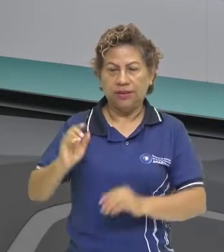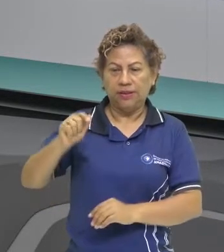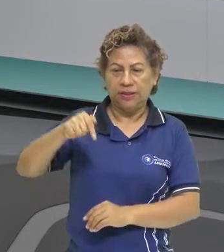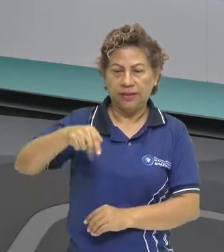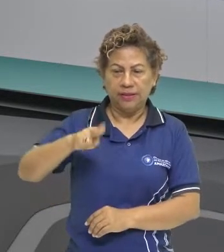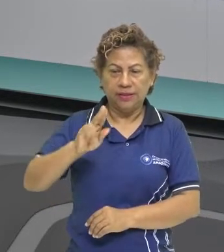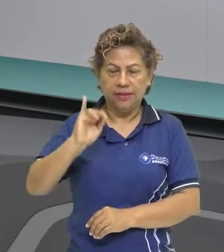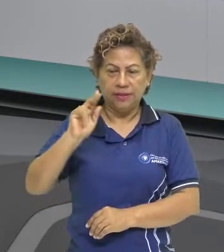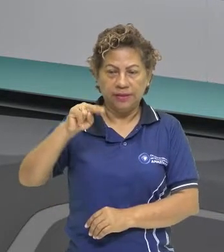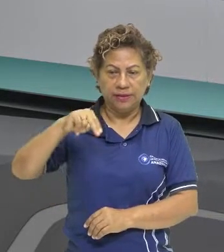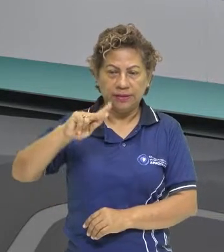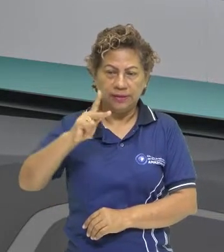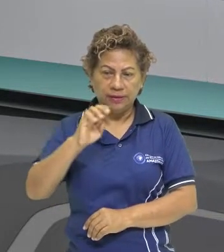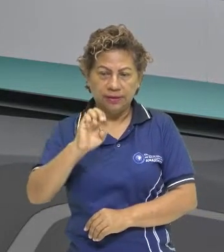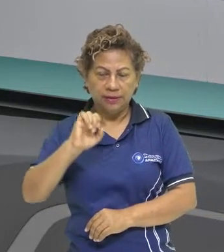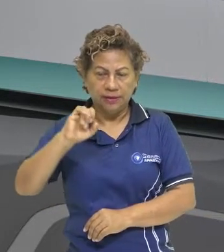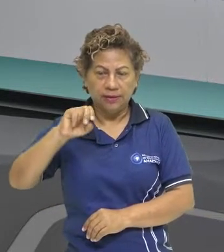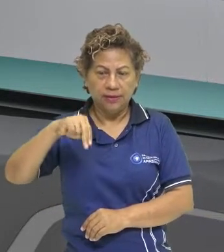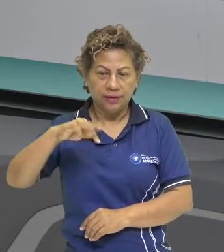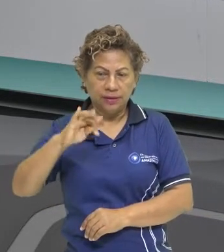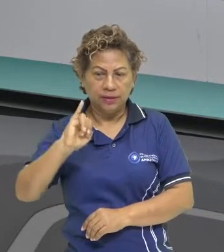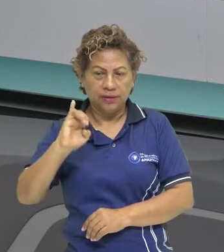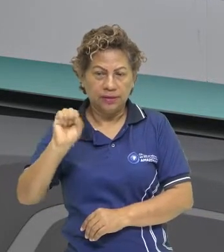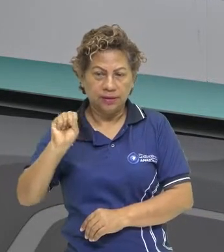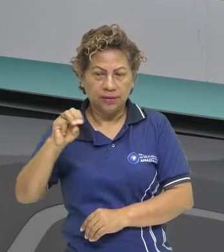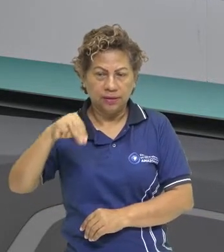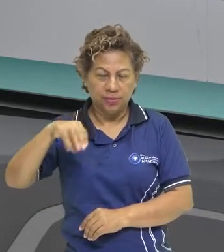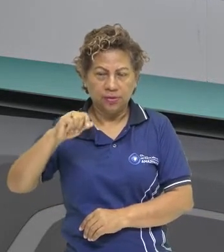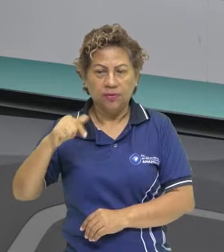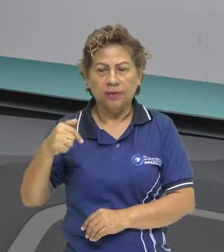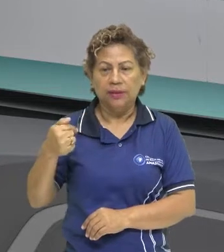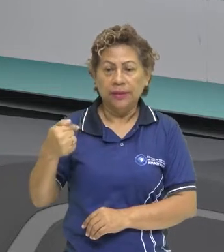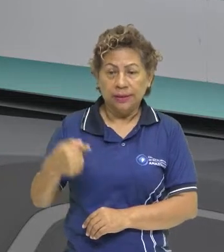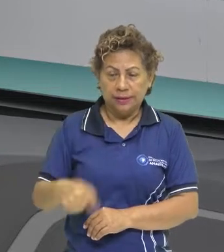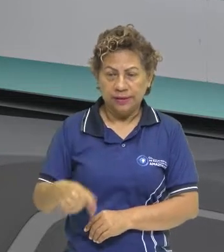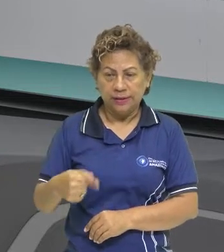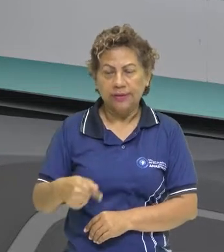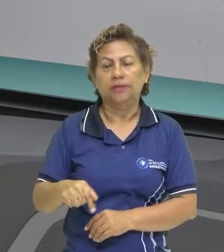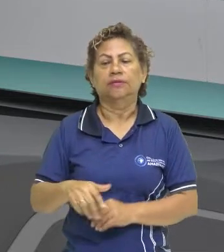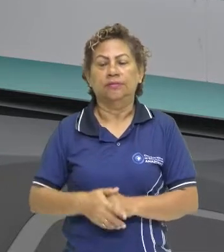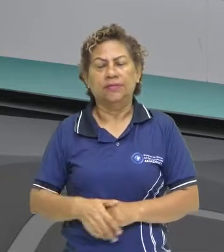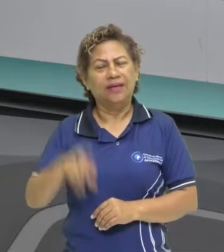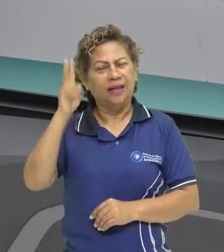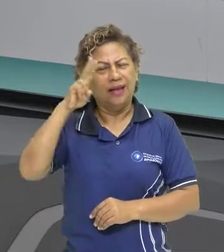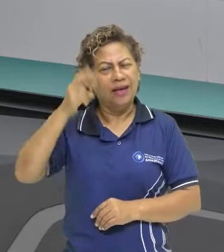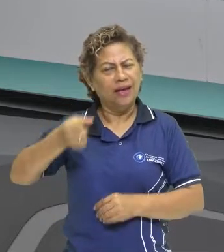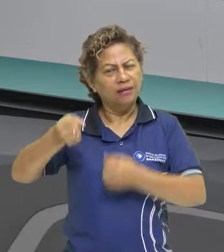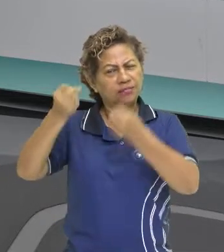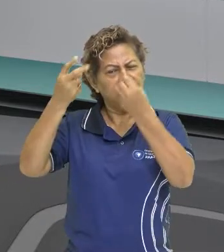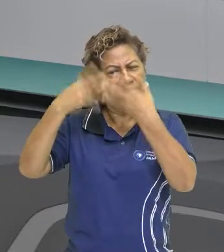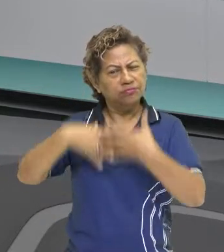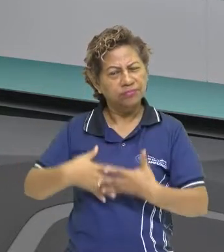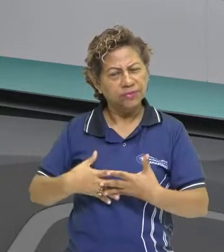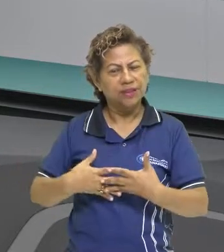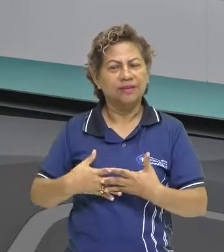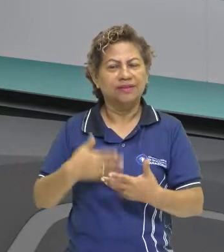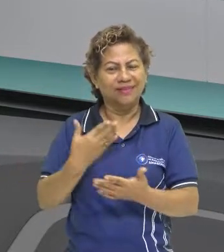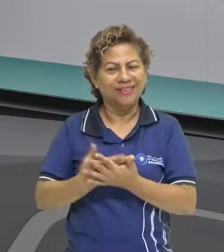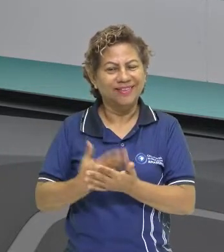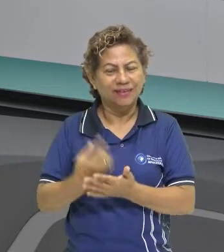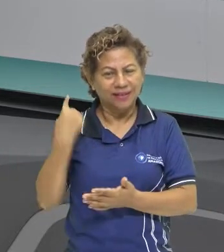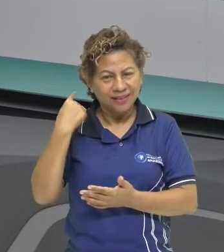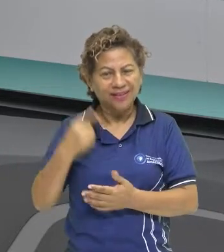histórico? Só relembrando que você já aprendeu isso no nosso primeiro momento, outro dia, quando tratamos sobre o quinhentismo, a